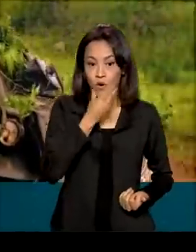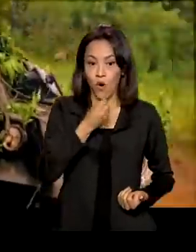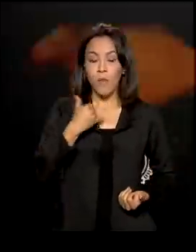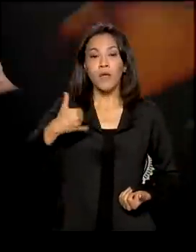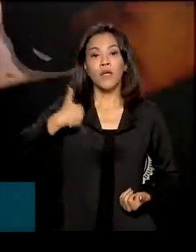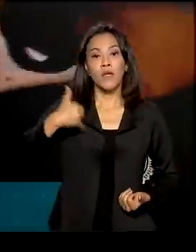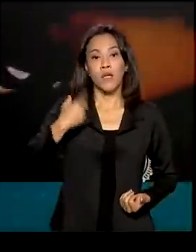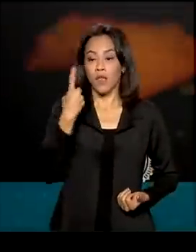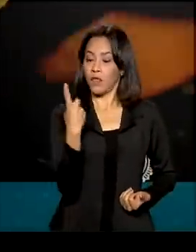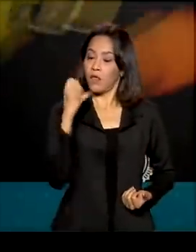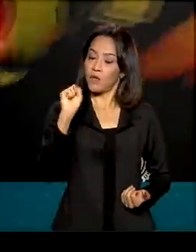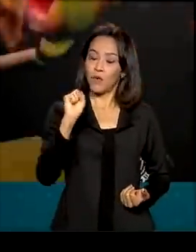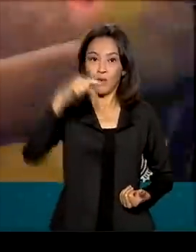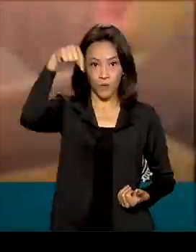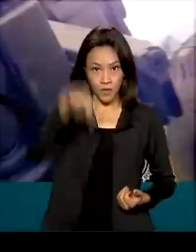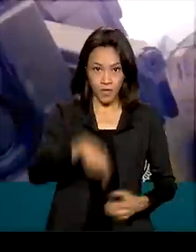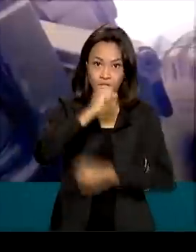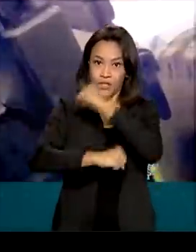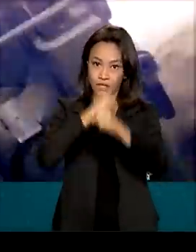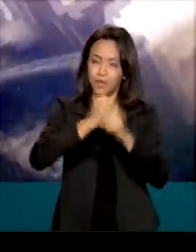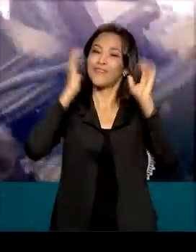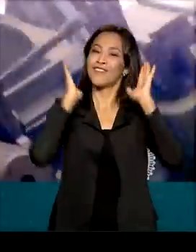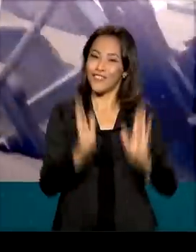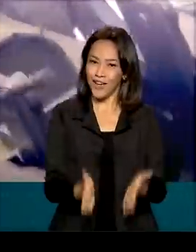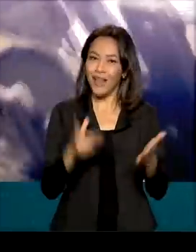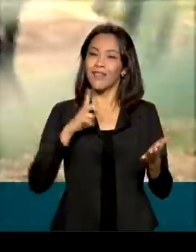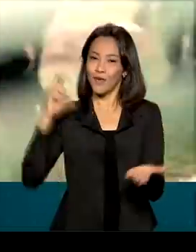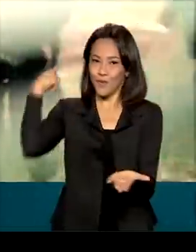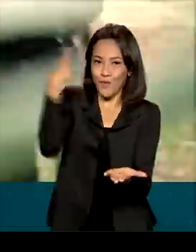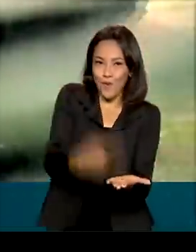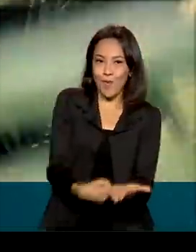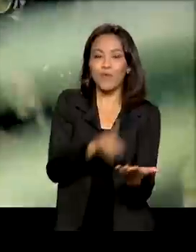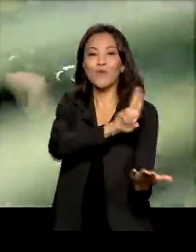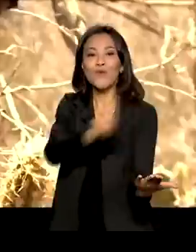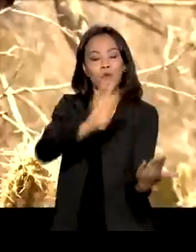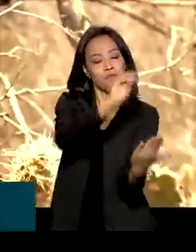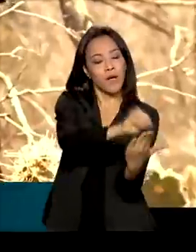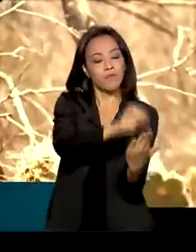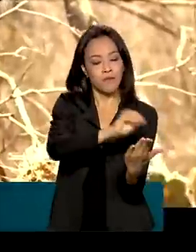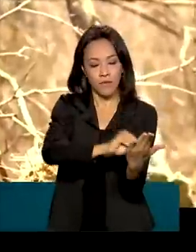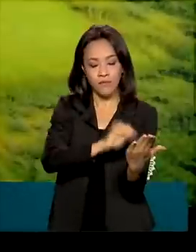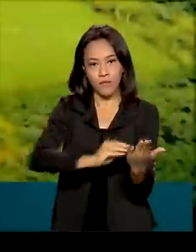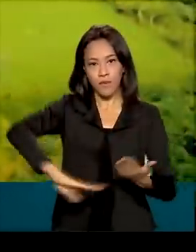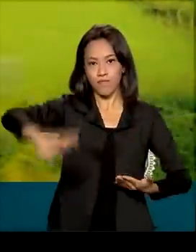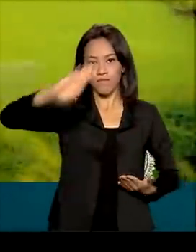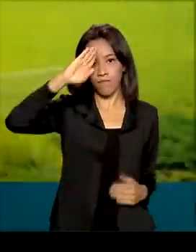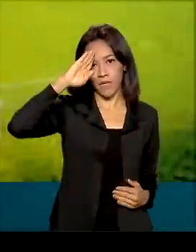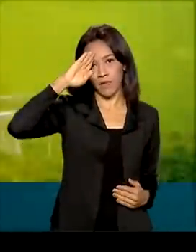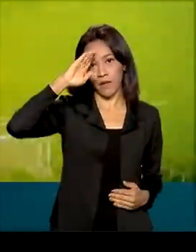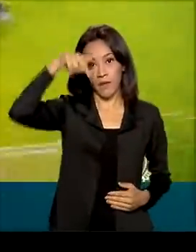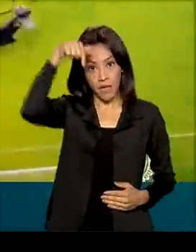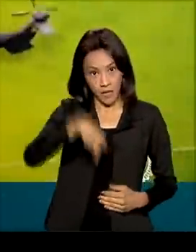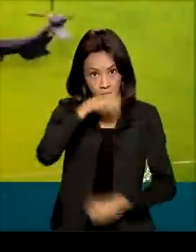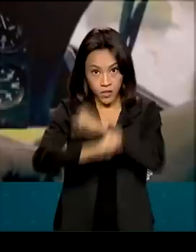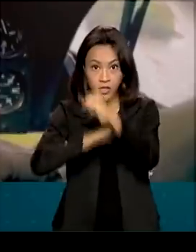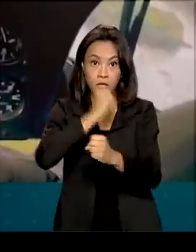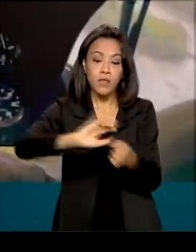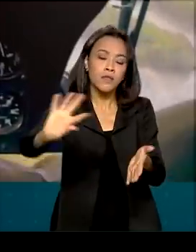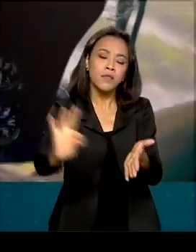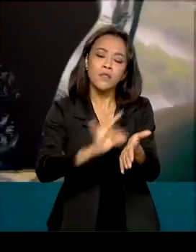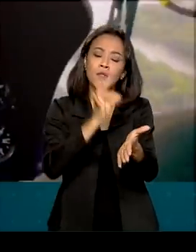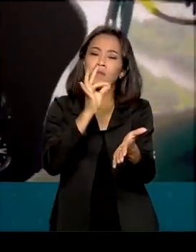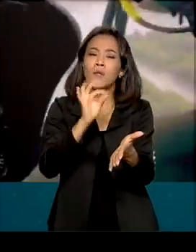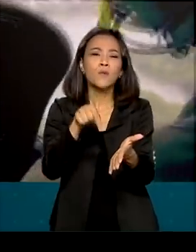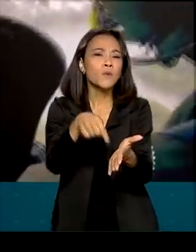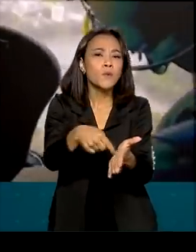anos em 2022, já podem cumprir a obrigação de se alistar no serviço militar. Este ano, as inscrições estão abertas